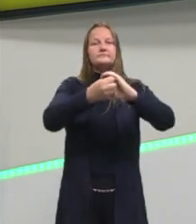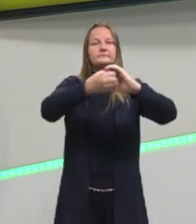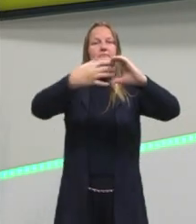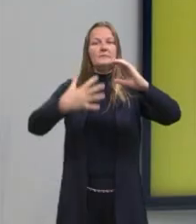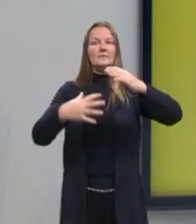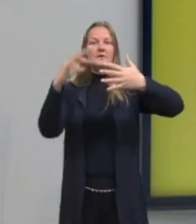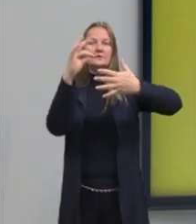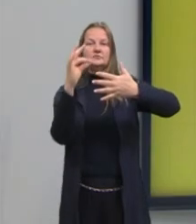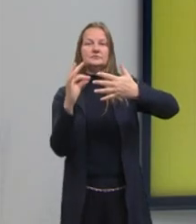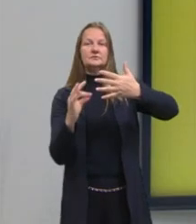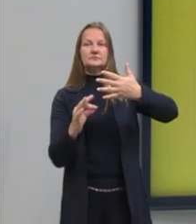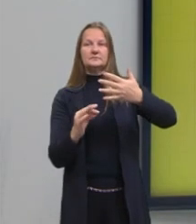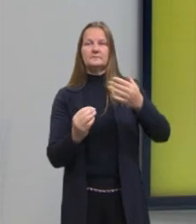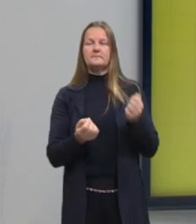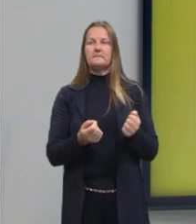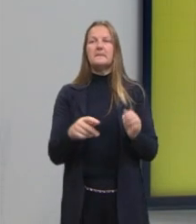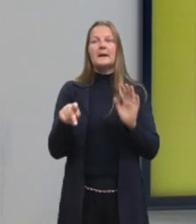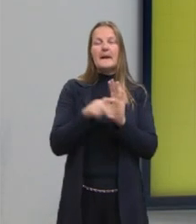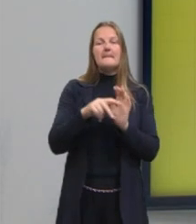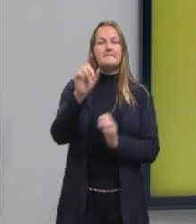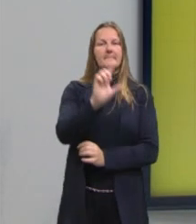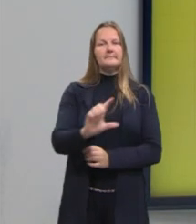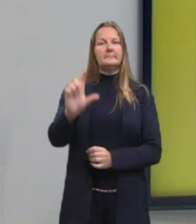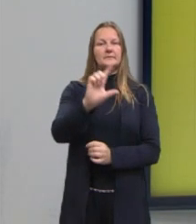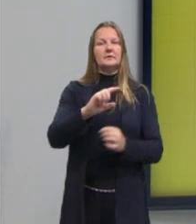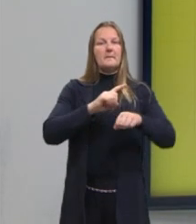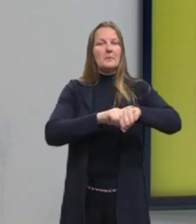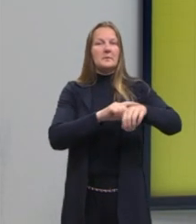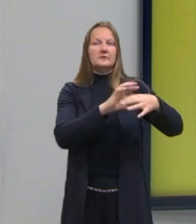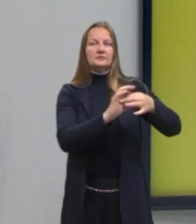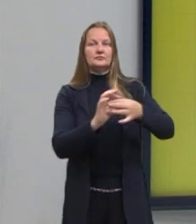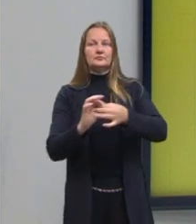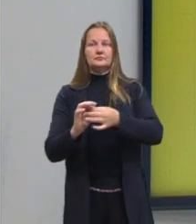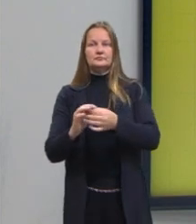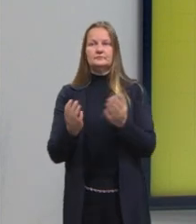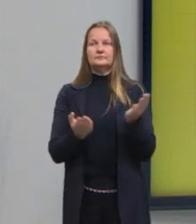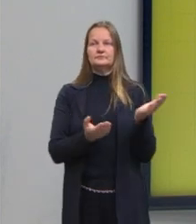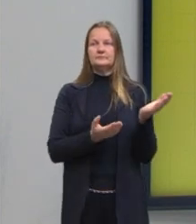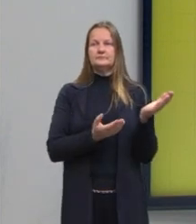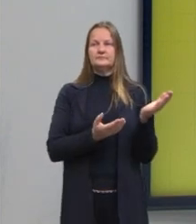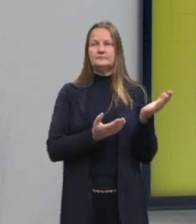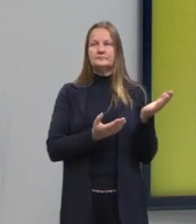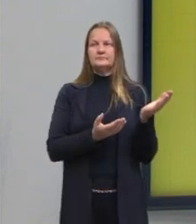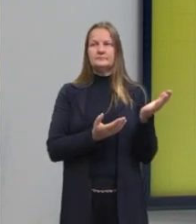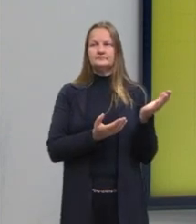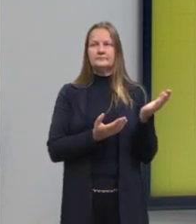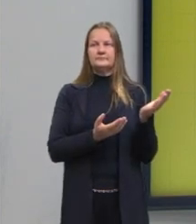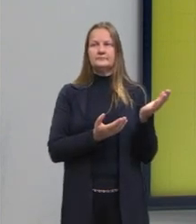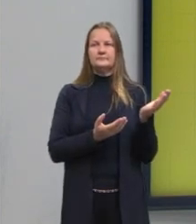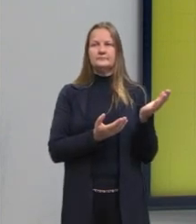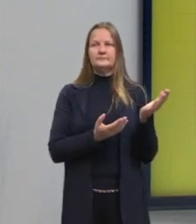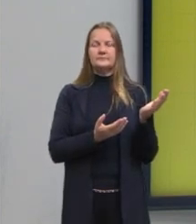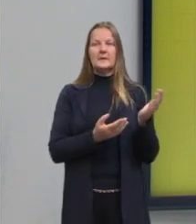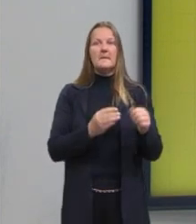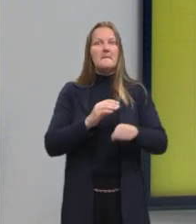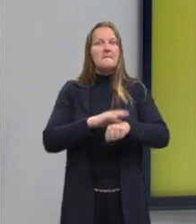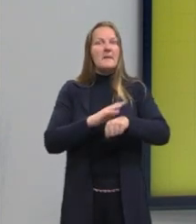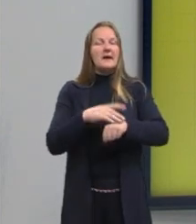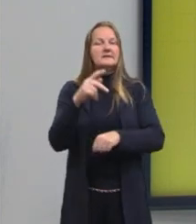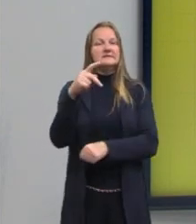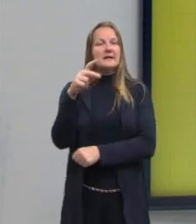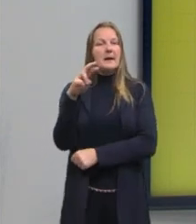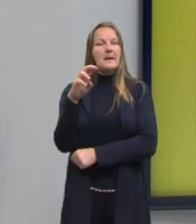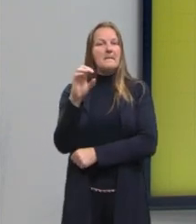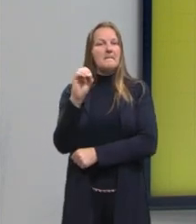Características, então, Dessa literatura. Dessa literatura que a gente vai destacar um pouquinho mais a prosa do que a poesia. Porque